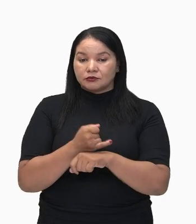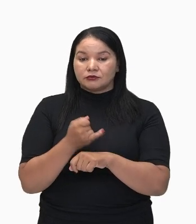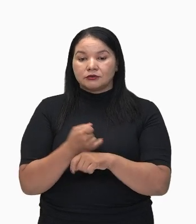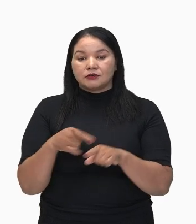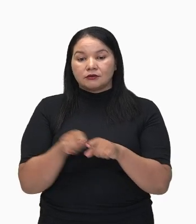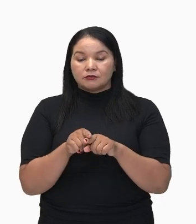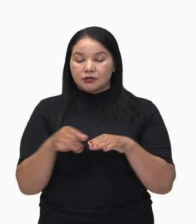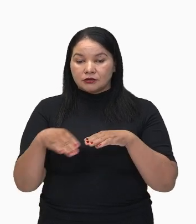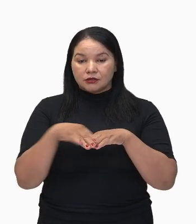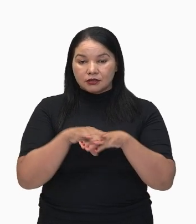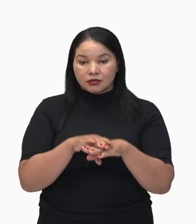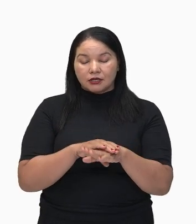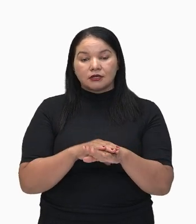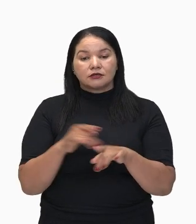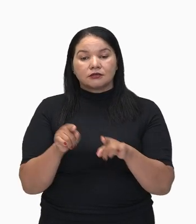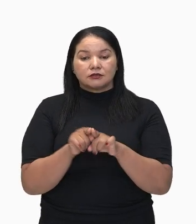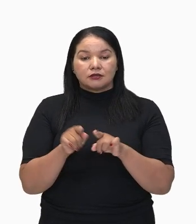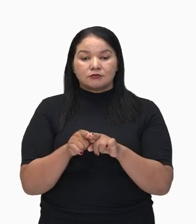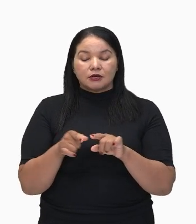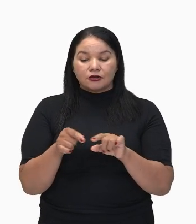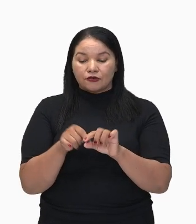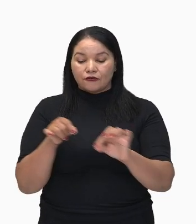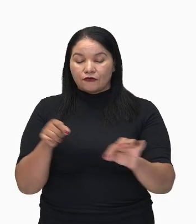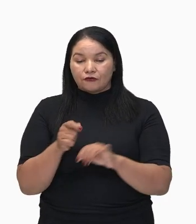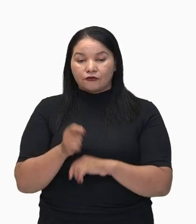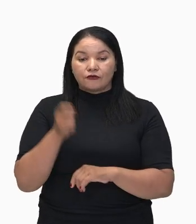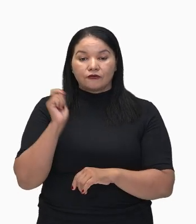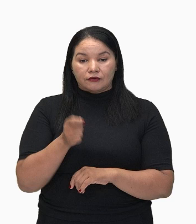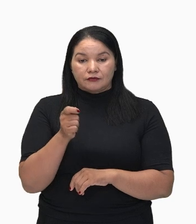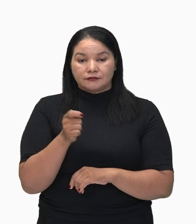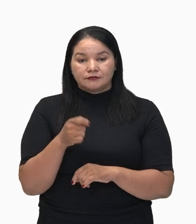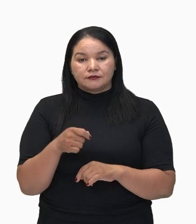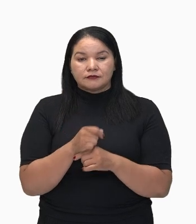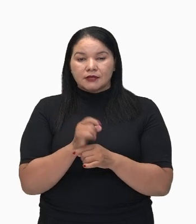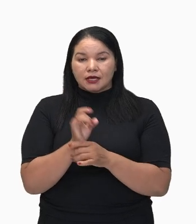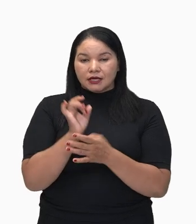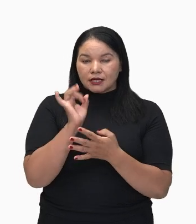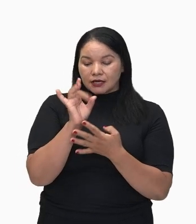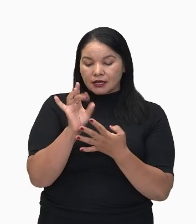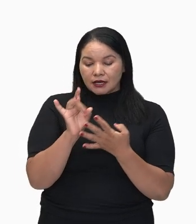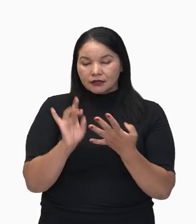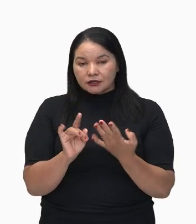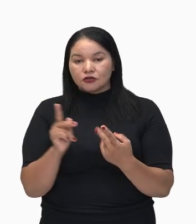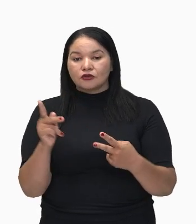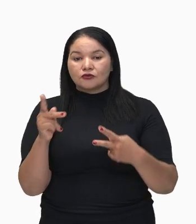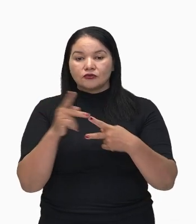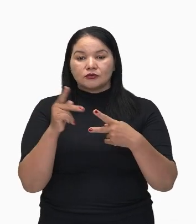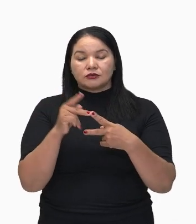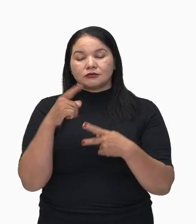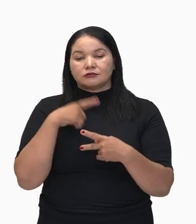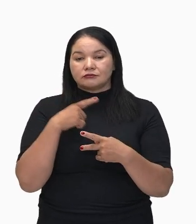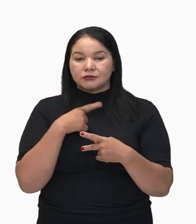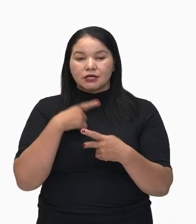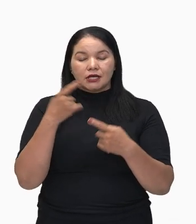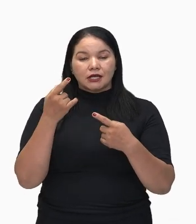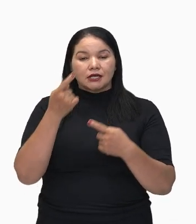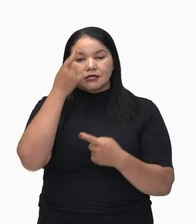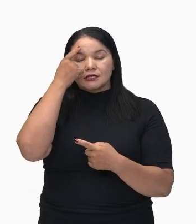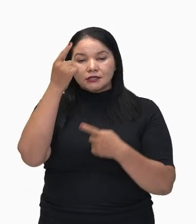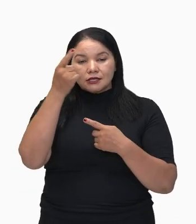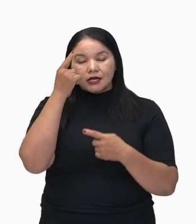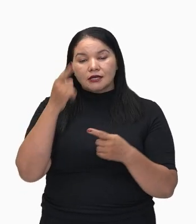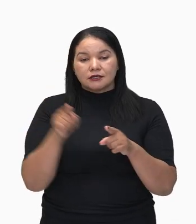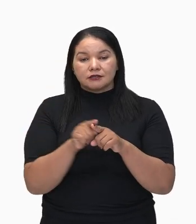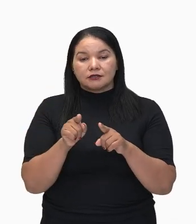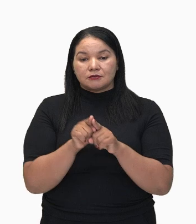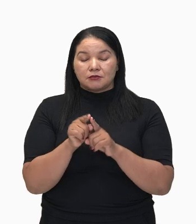e varinha. Então, notem que cada uma dessas preposições vão trazer ideias, sentidos nessa